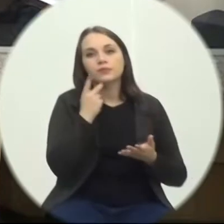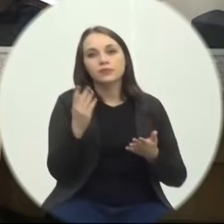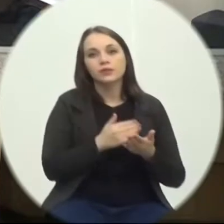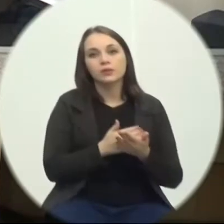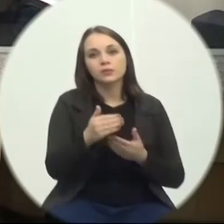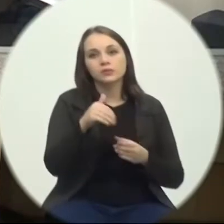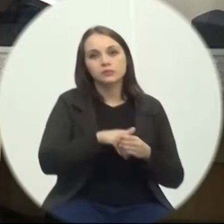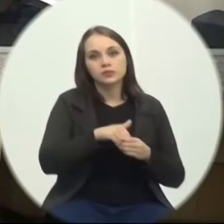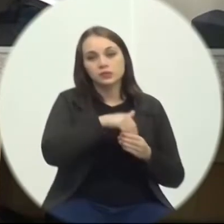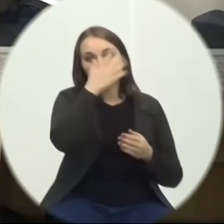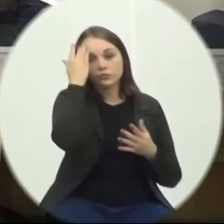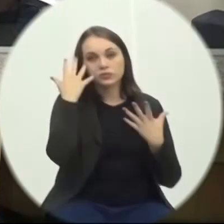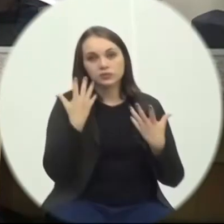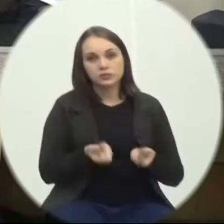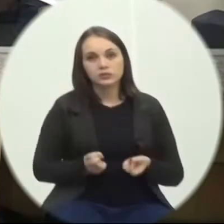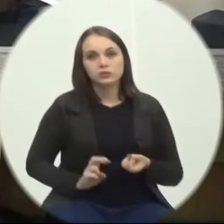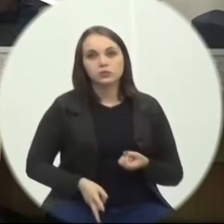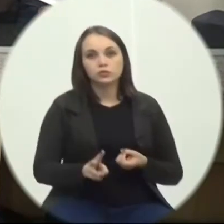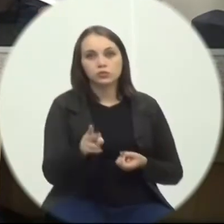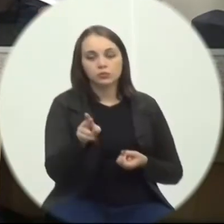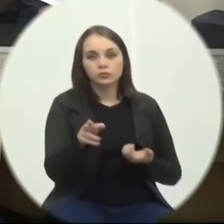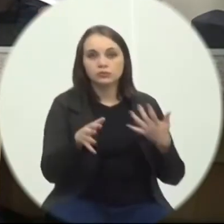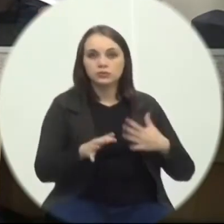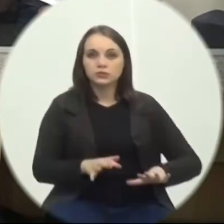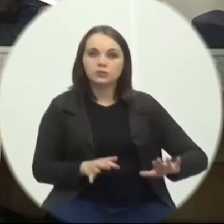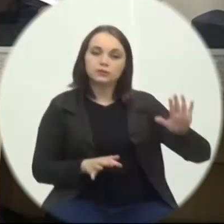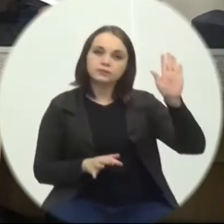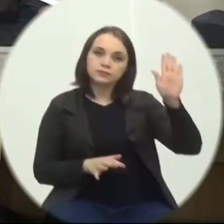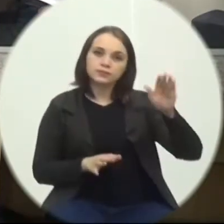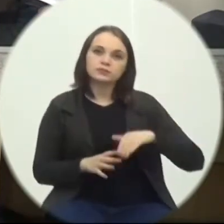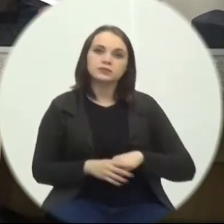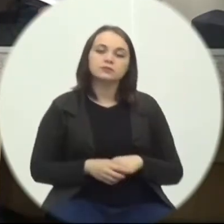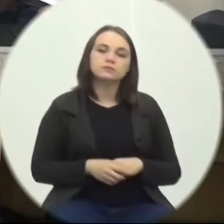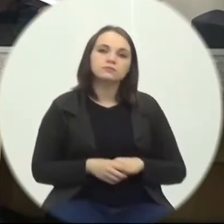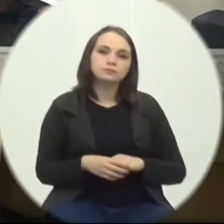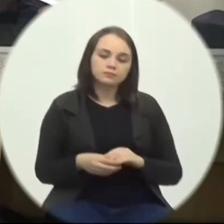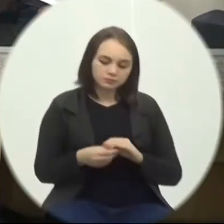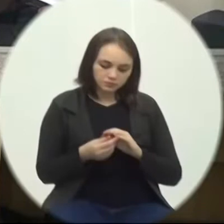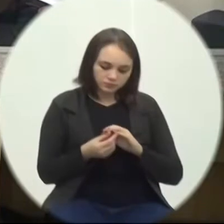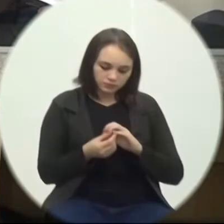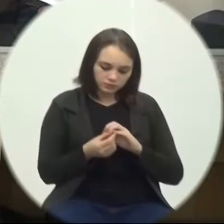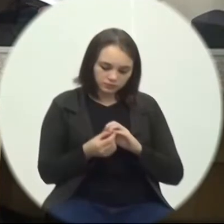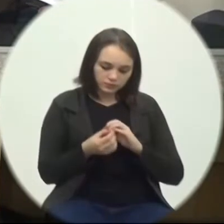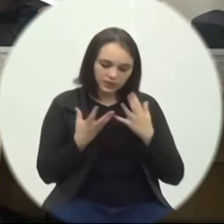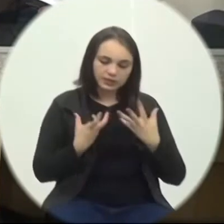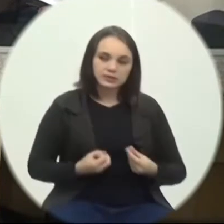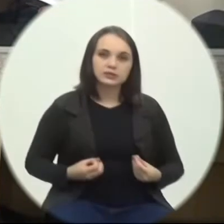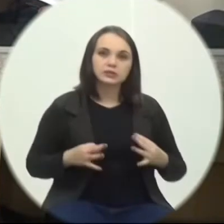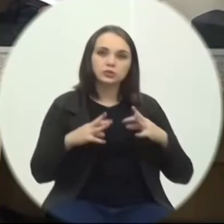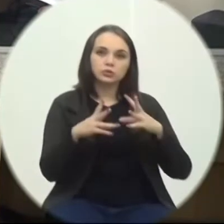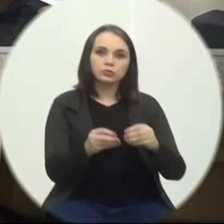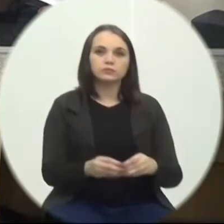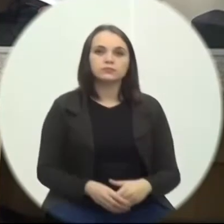discutir Está em votação Favorável Se permaneça Como estão Os contrários Se manifeste Aprovado Por unanimidade